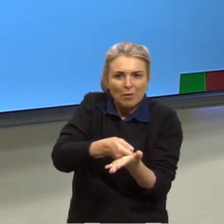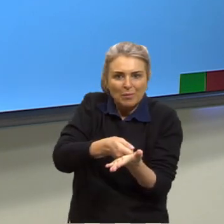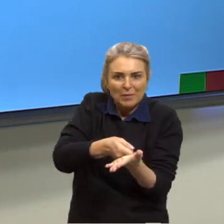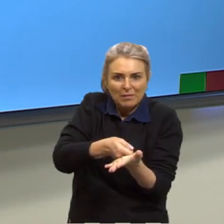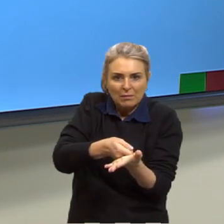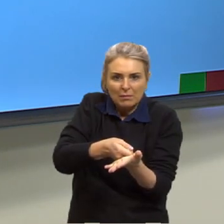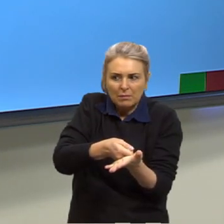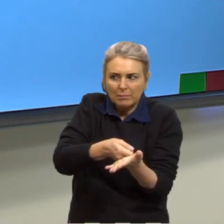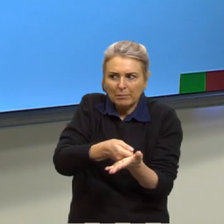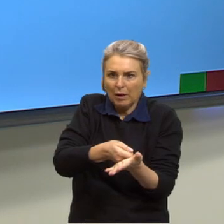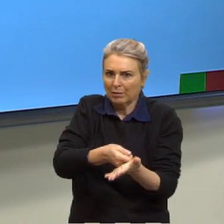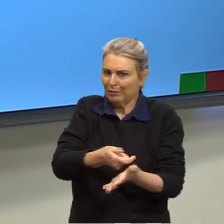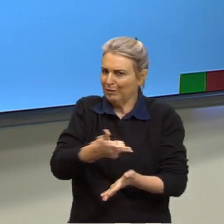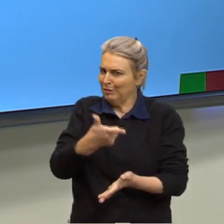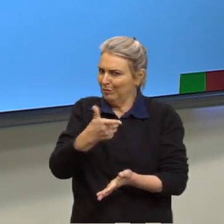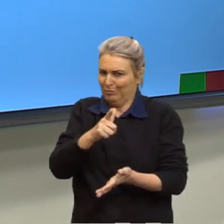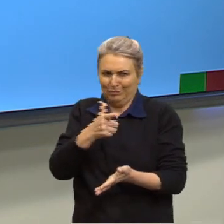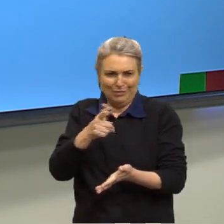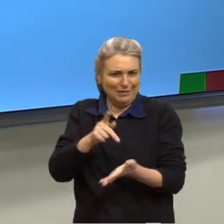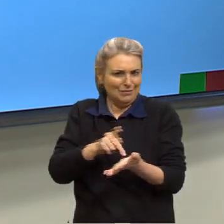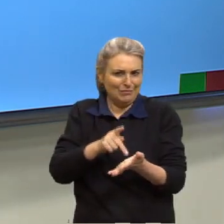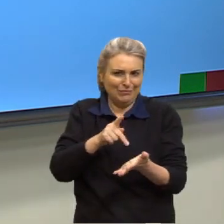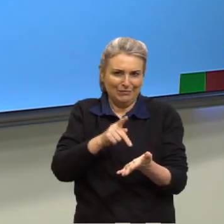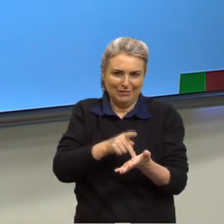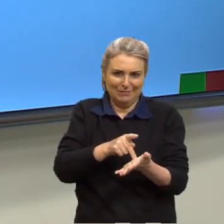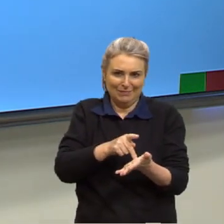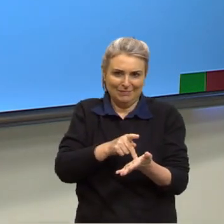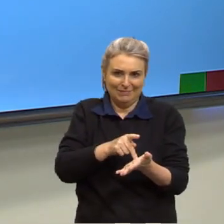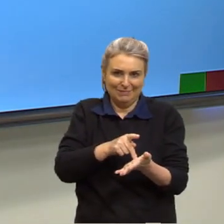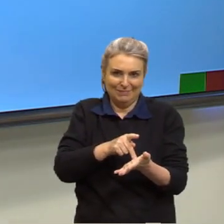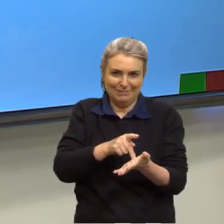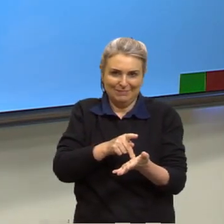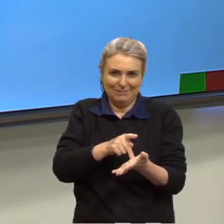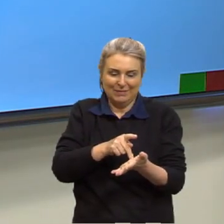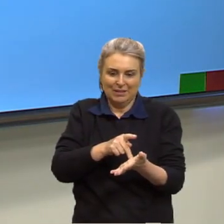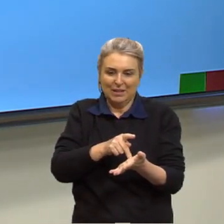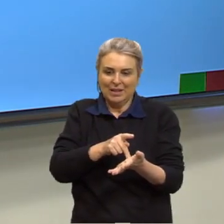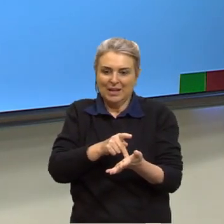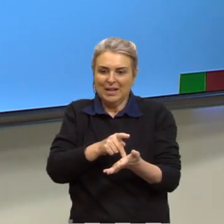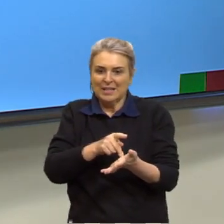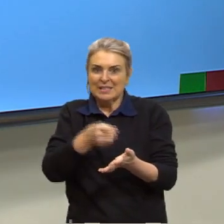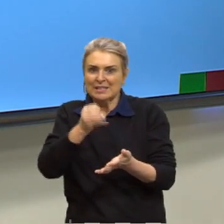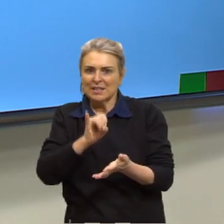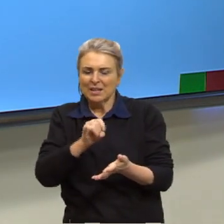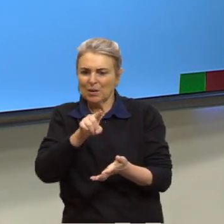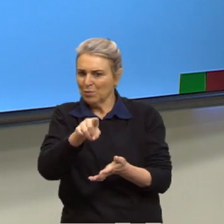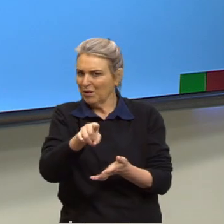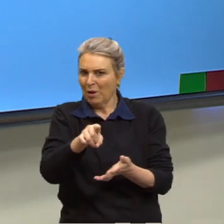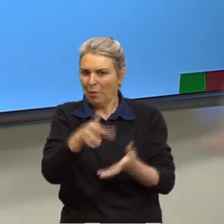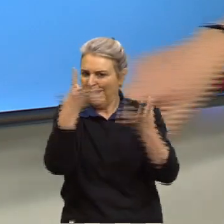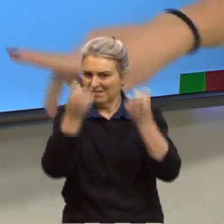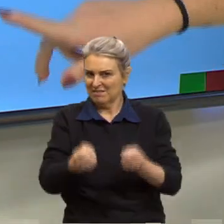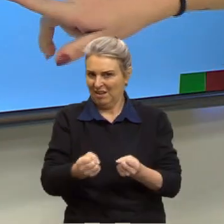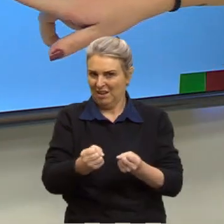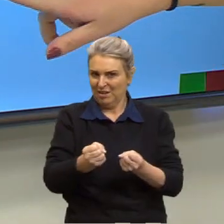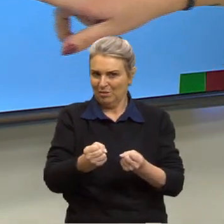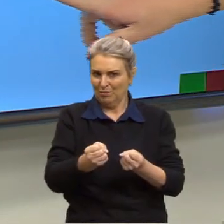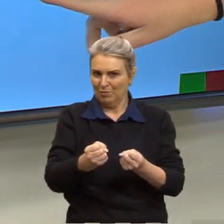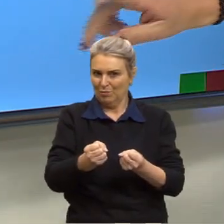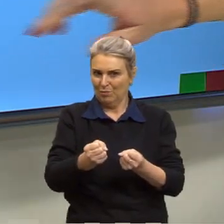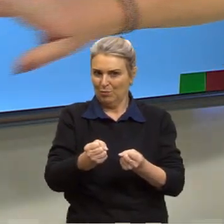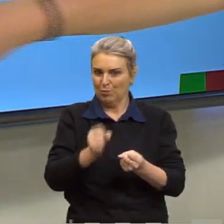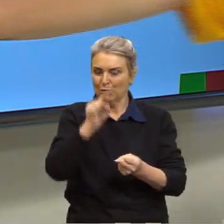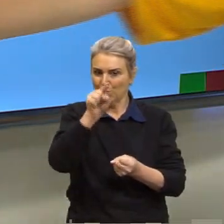Isso pode ser uma construção única dele. Então, no momento que eu não dou voz ao outro, eu não posso dizer